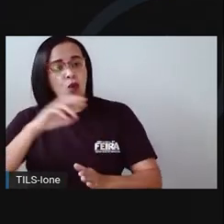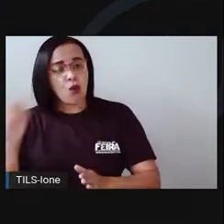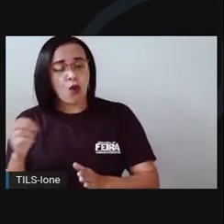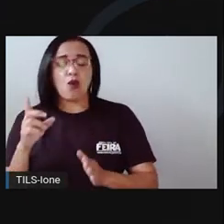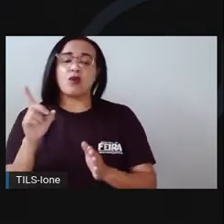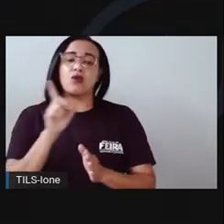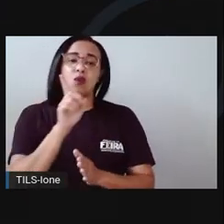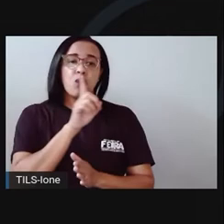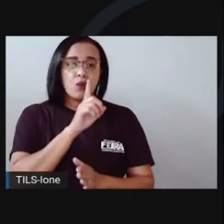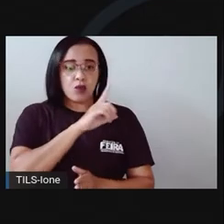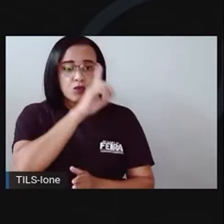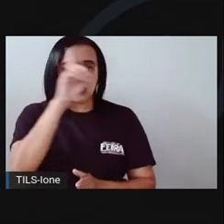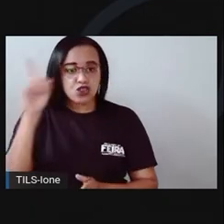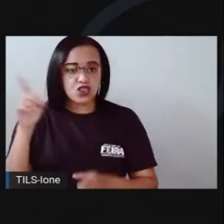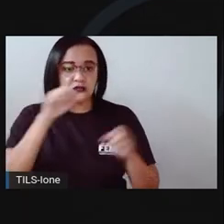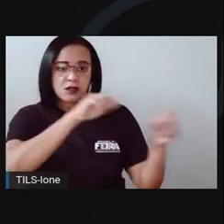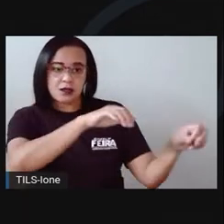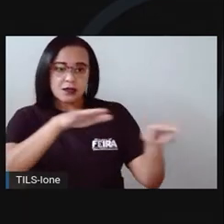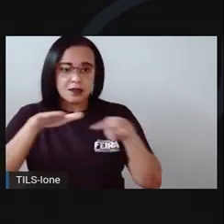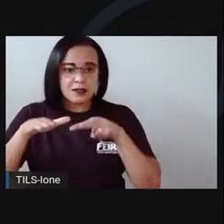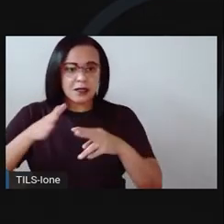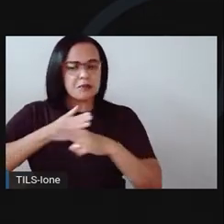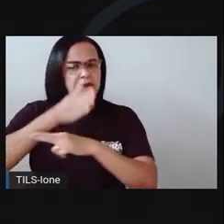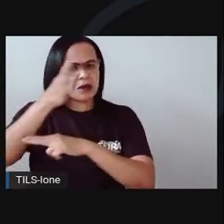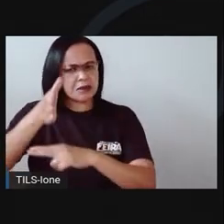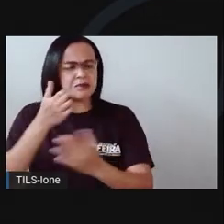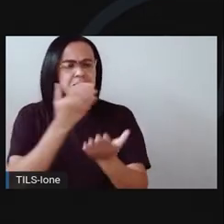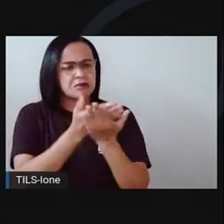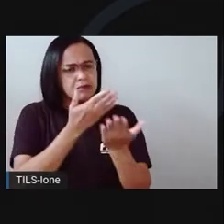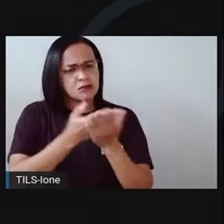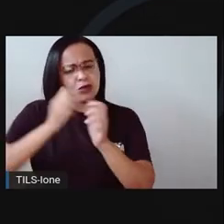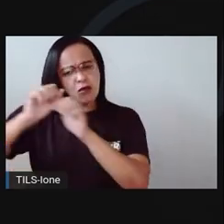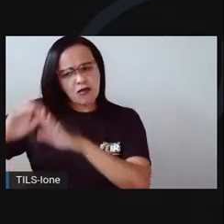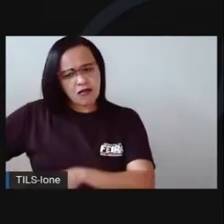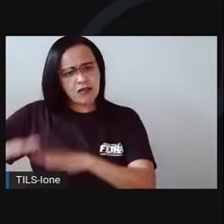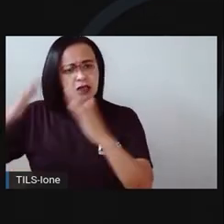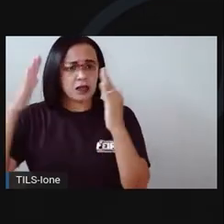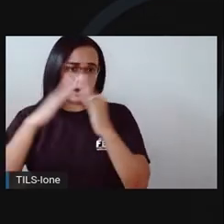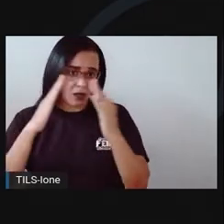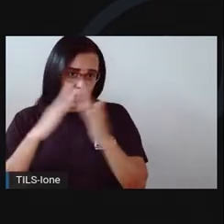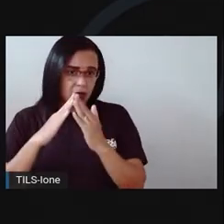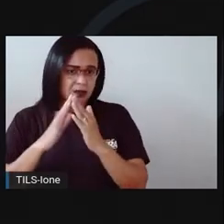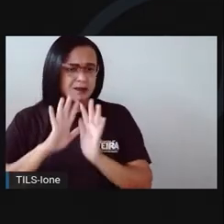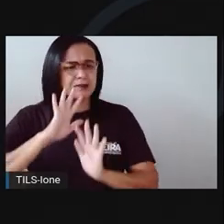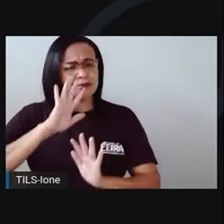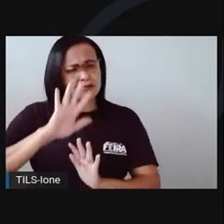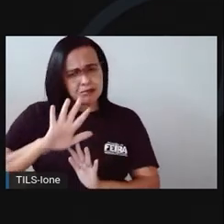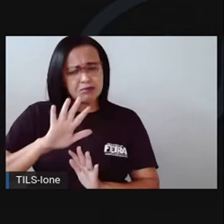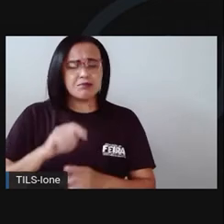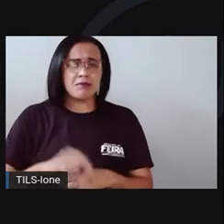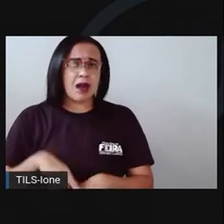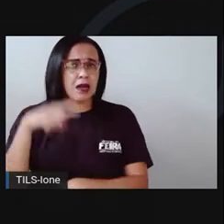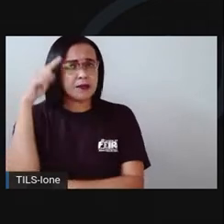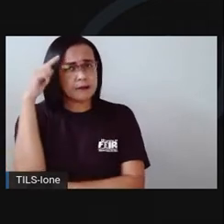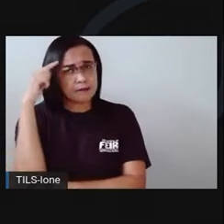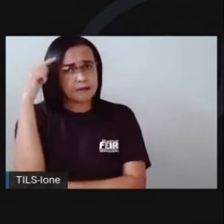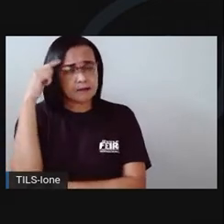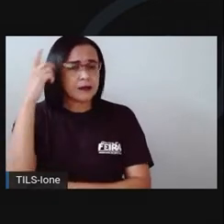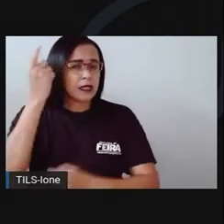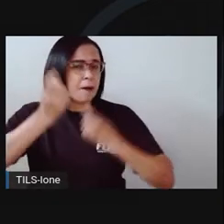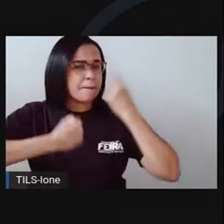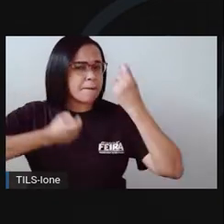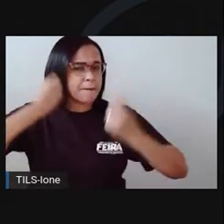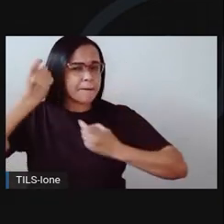semana que vamos à escola e os dias que ficamos em casa. Mas quando foi que começamos a nos preocupar em medir a